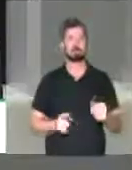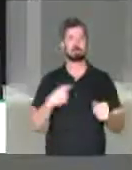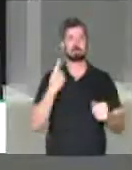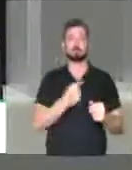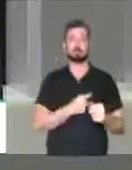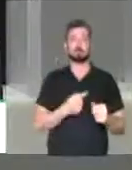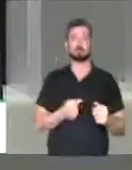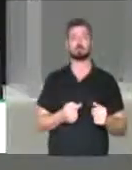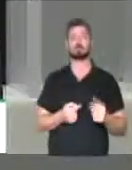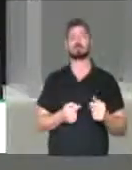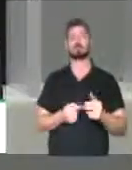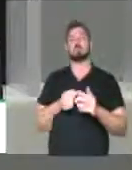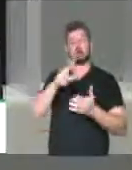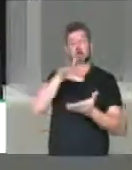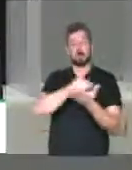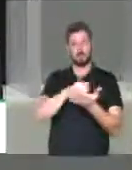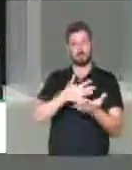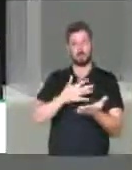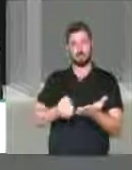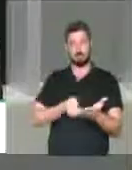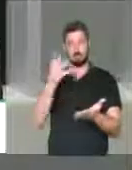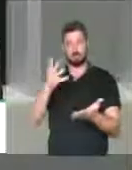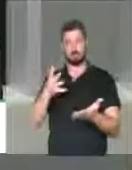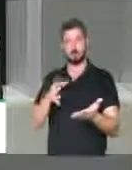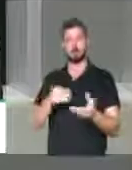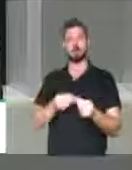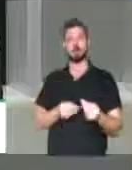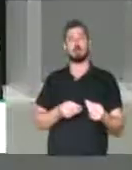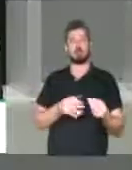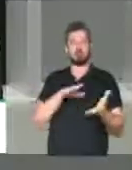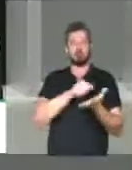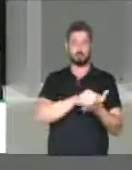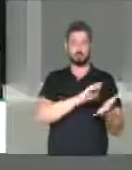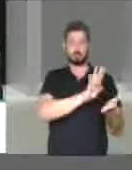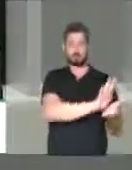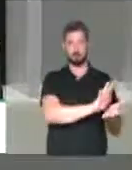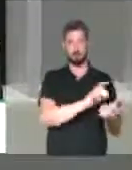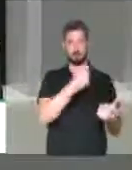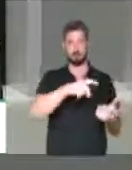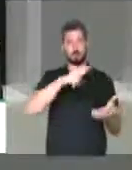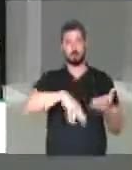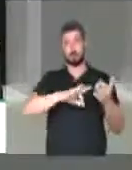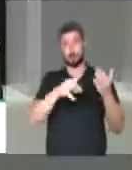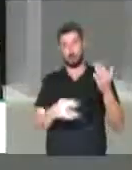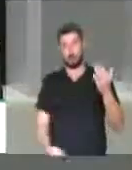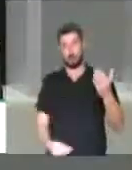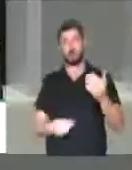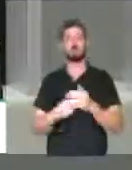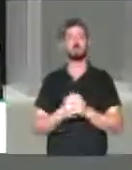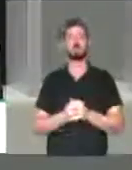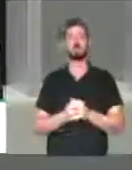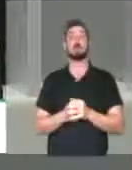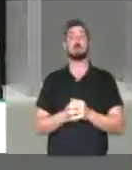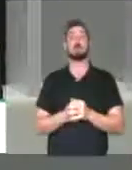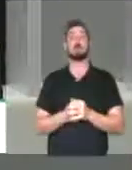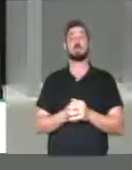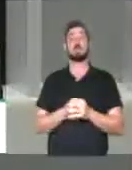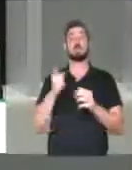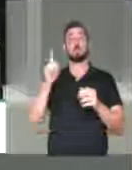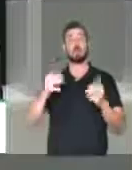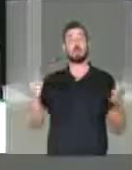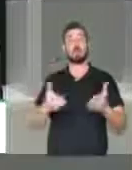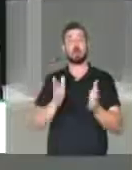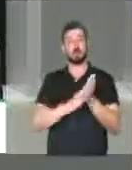Deixamos como lido o restante desse nosso discurso